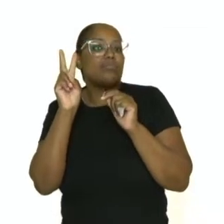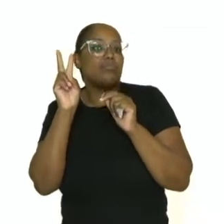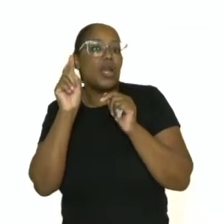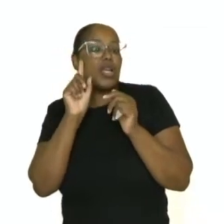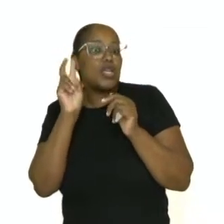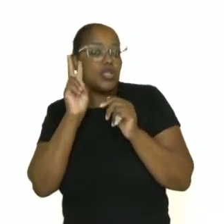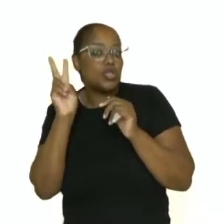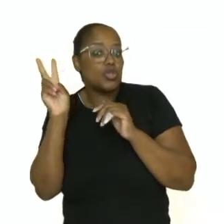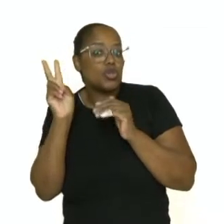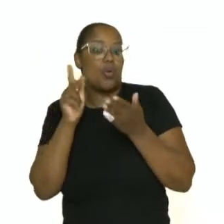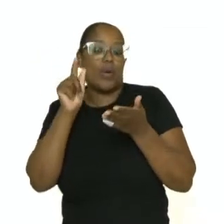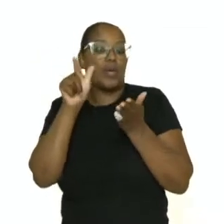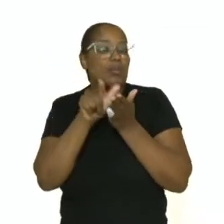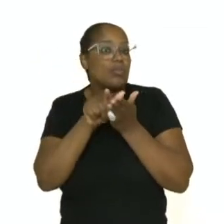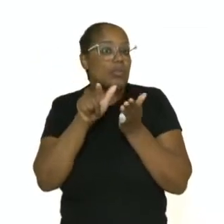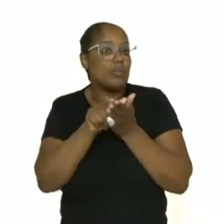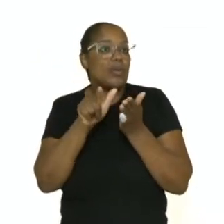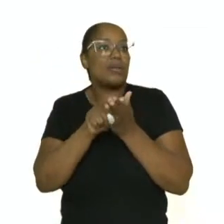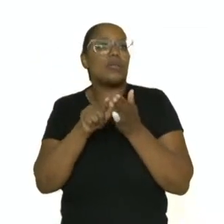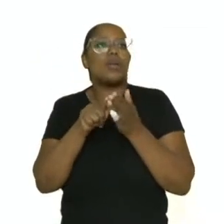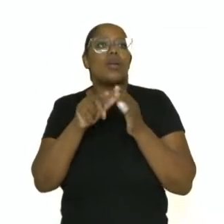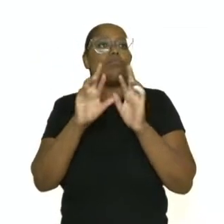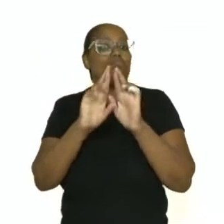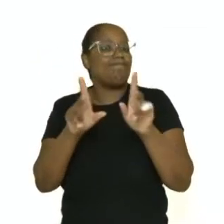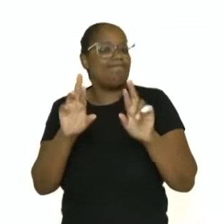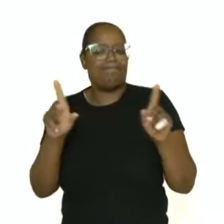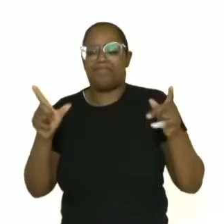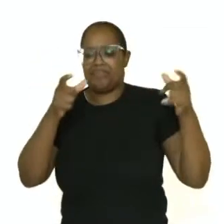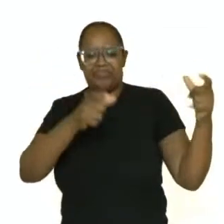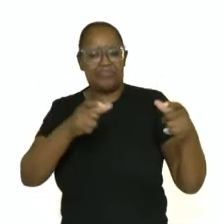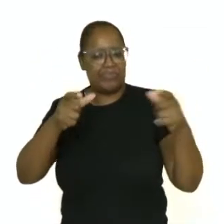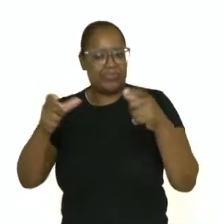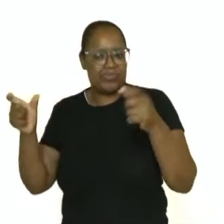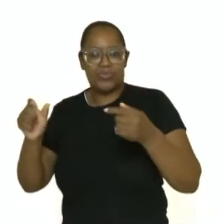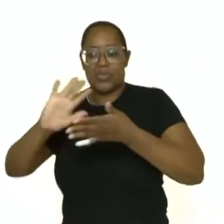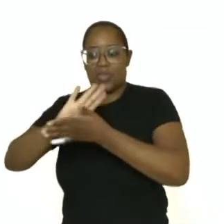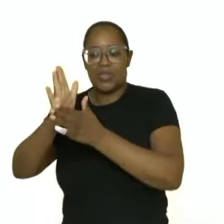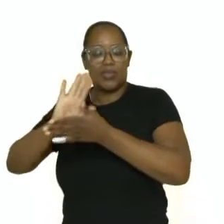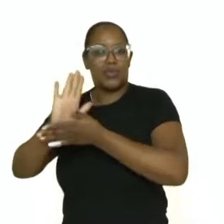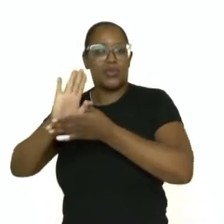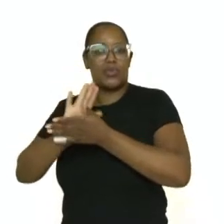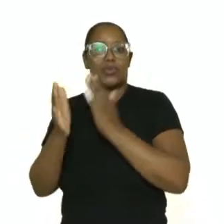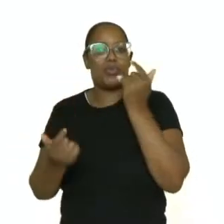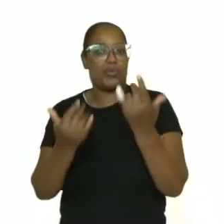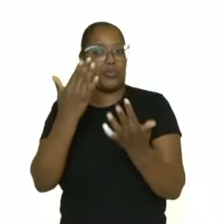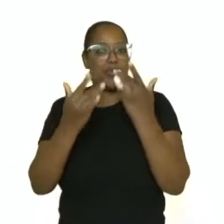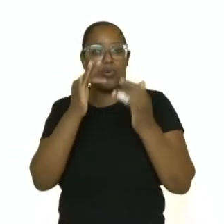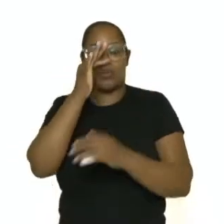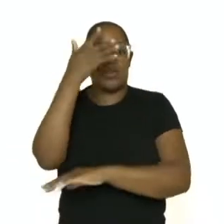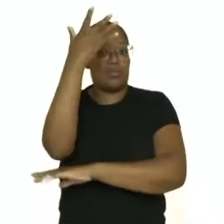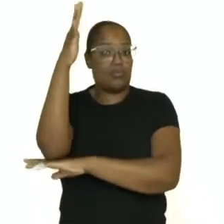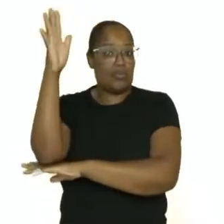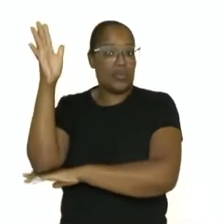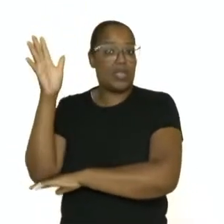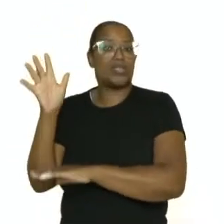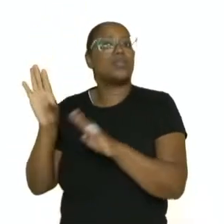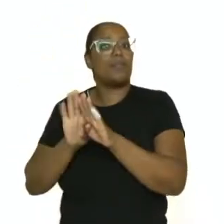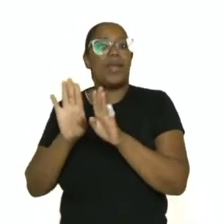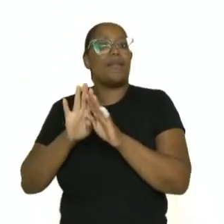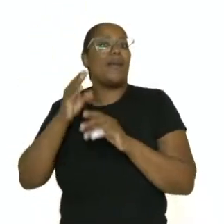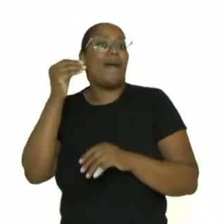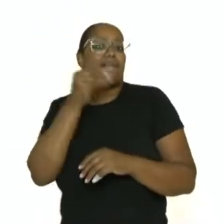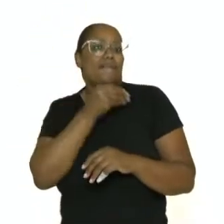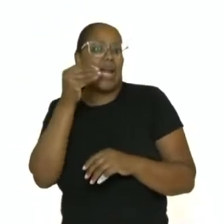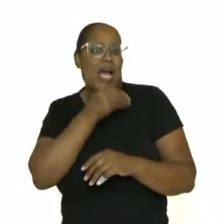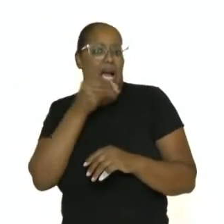Então, lá. Vastas áreas foram destruídas por desmatamento e fogo nos últimos anos, enfraquecendo o solo e